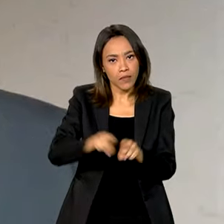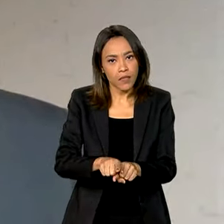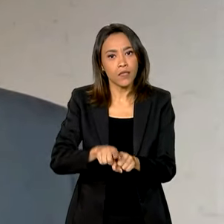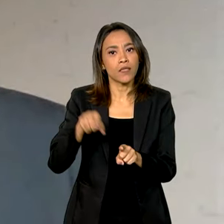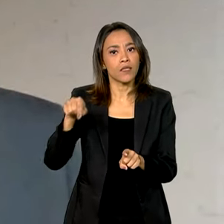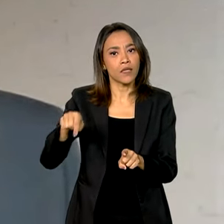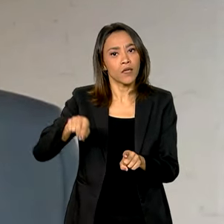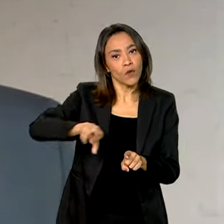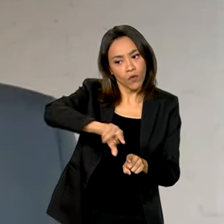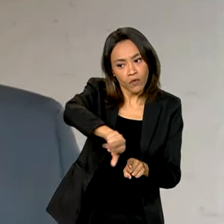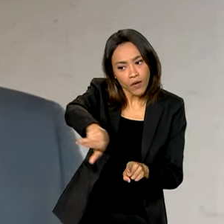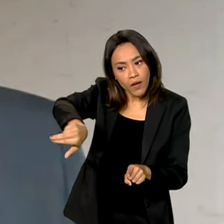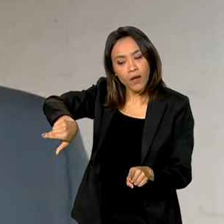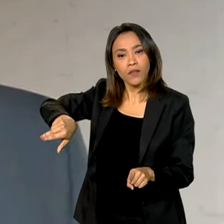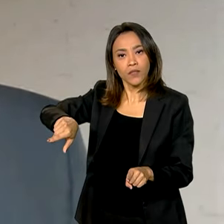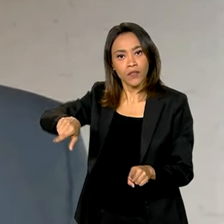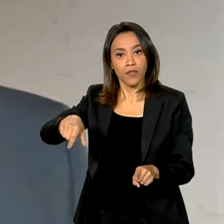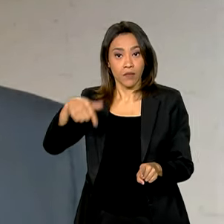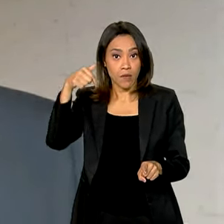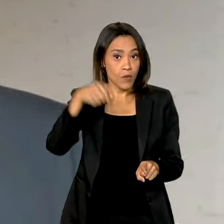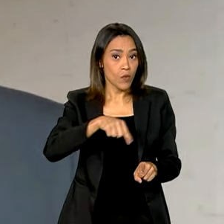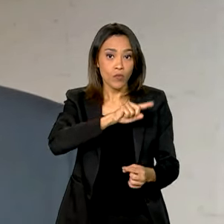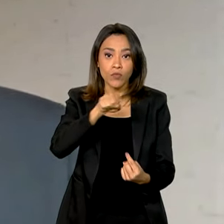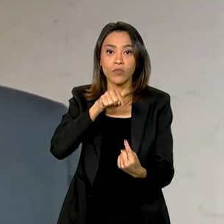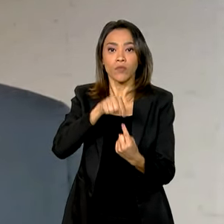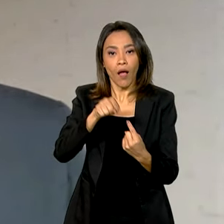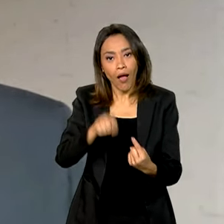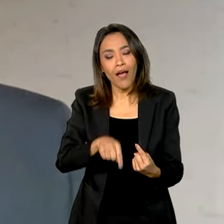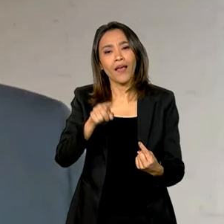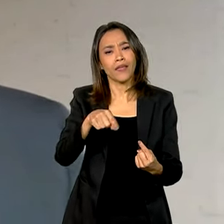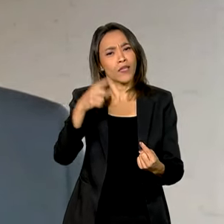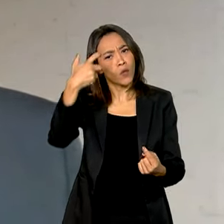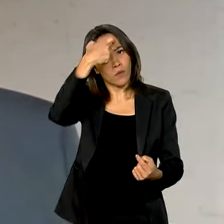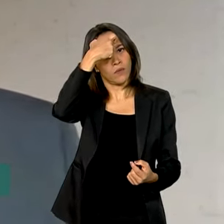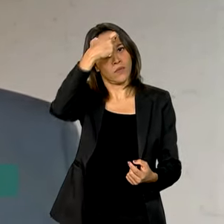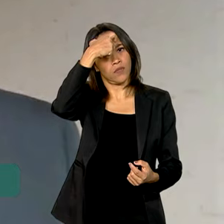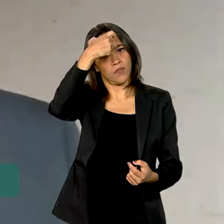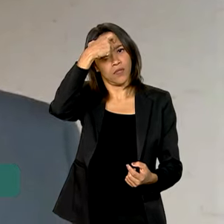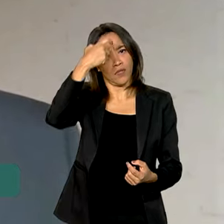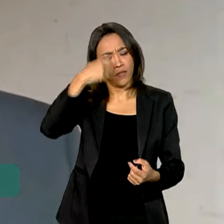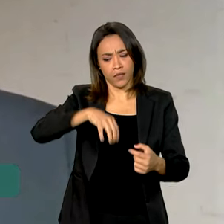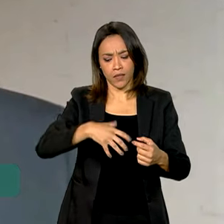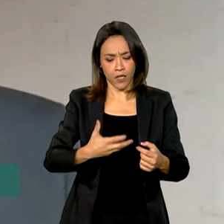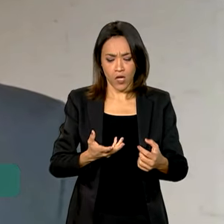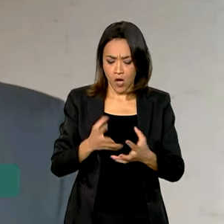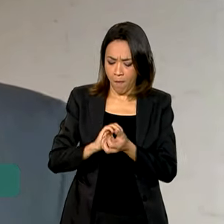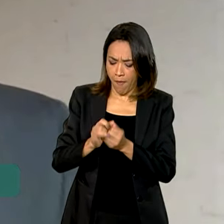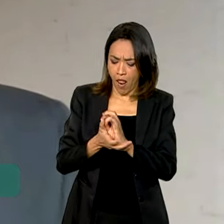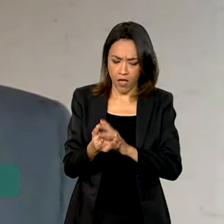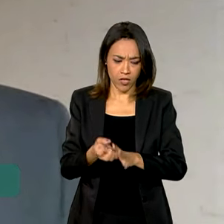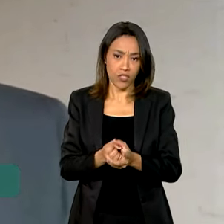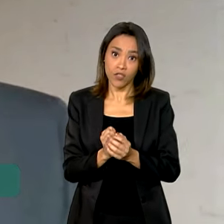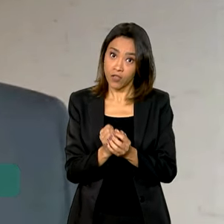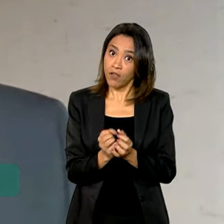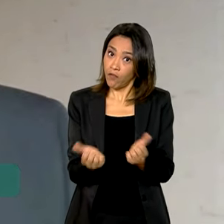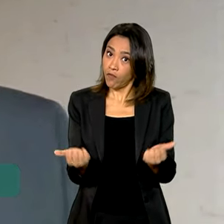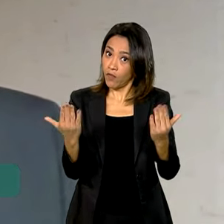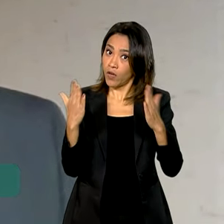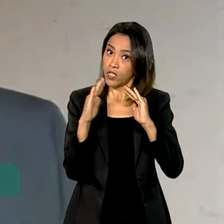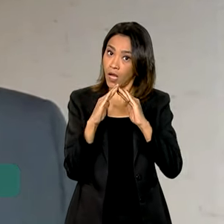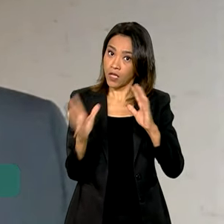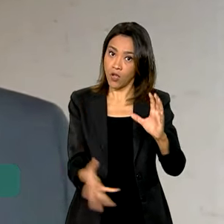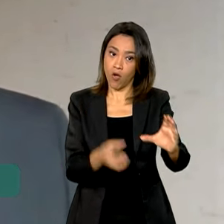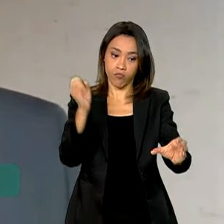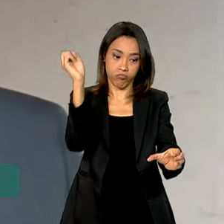ANCAT, é trazer cada vez mais o descarte consciente das embalagens consumidas fora de casa. A primeira